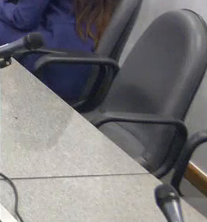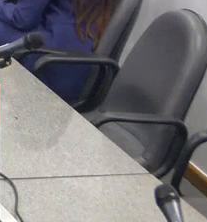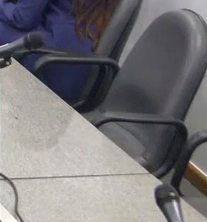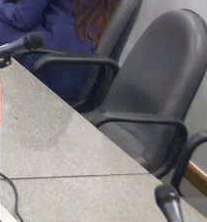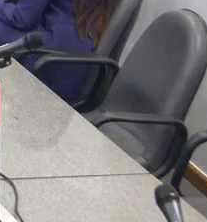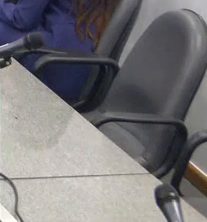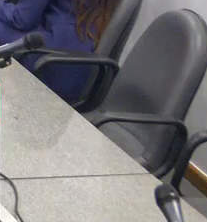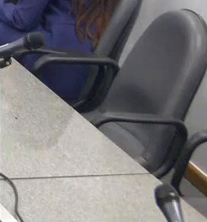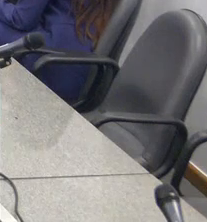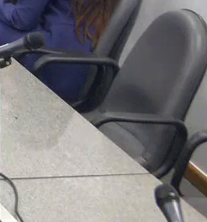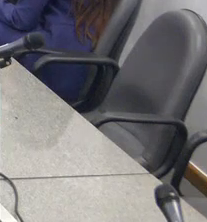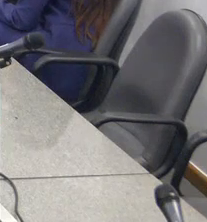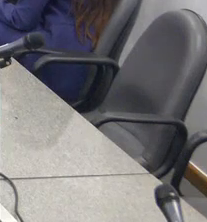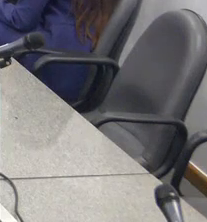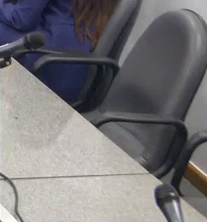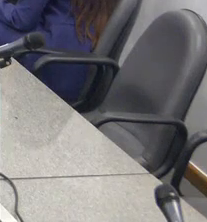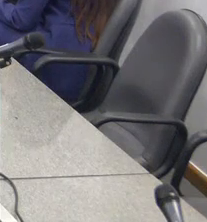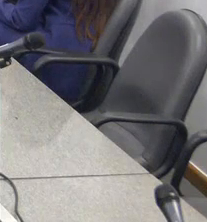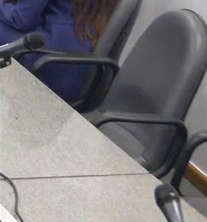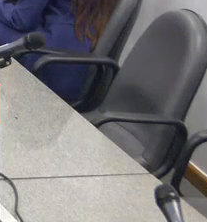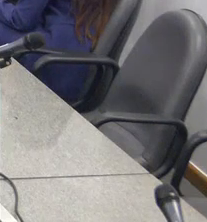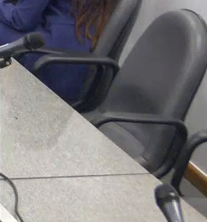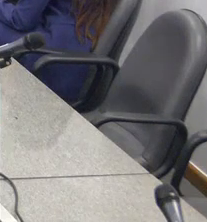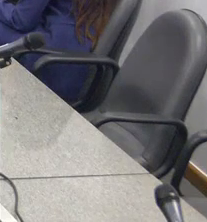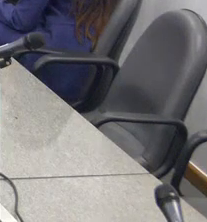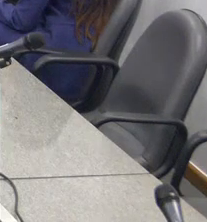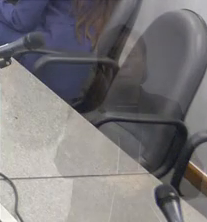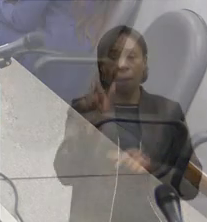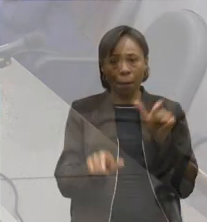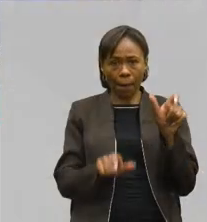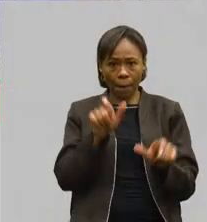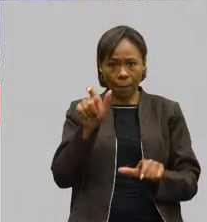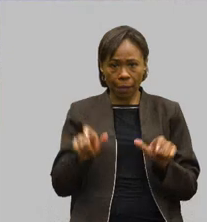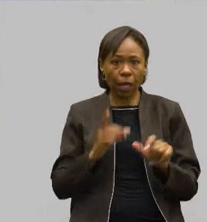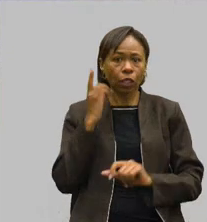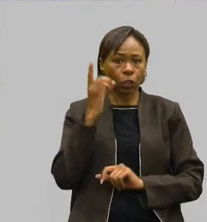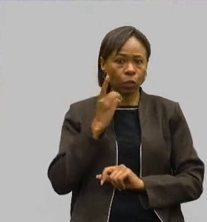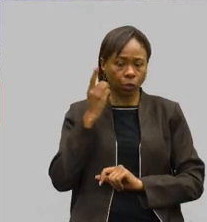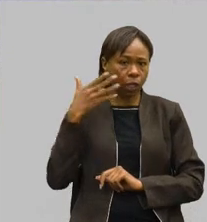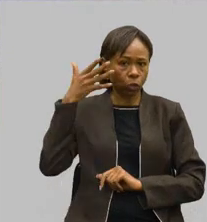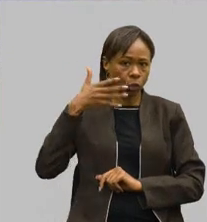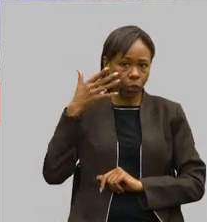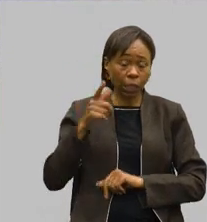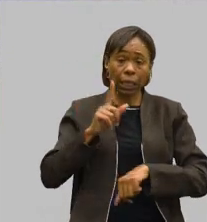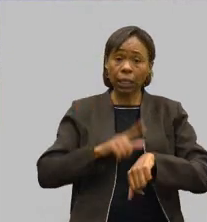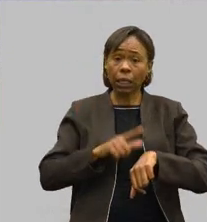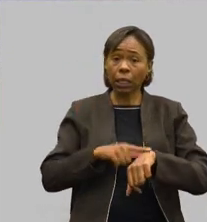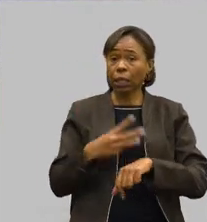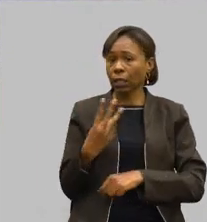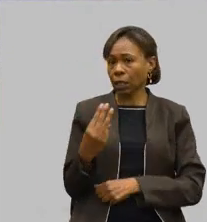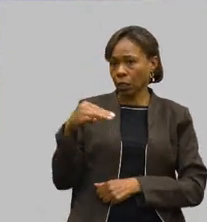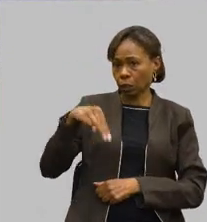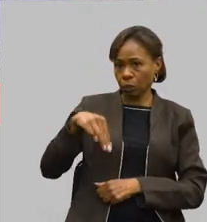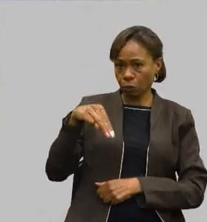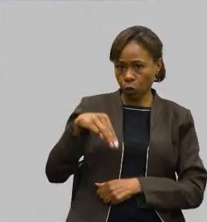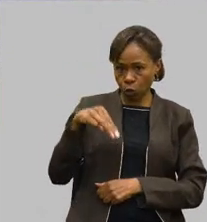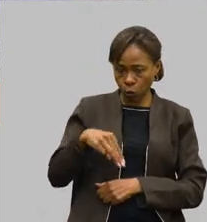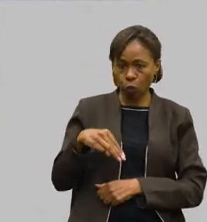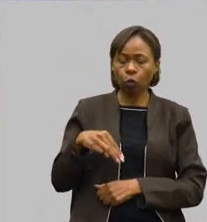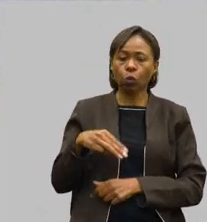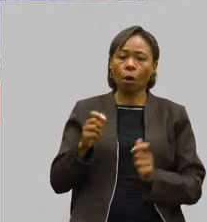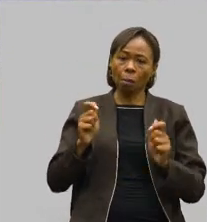Nesse momento, a presidência passará a palavra aos deputados e aos deputados inscritos que disporão de até 3 minutos para suas